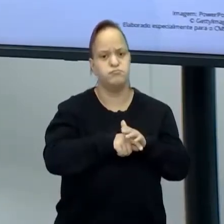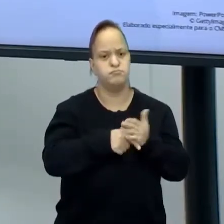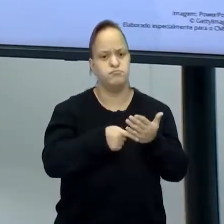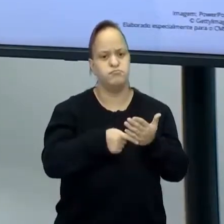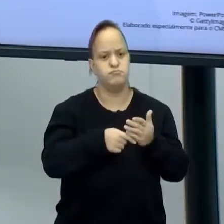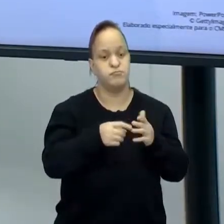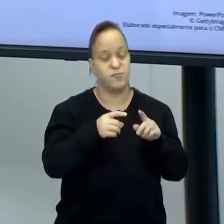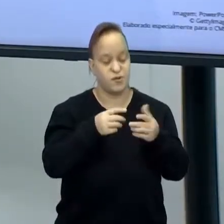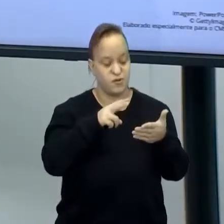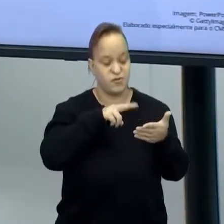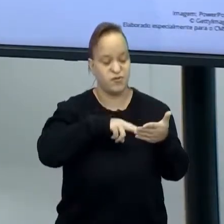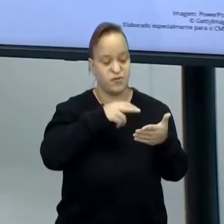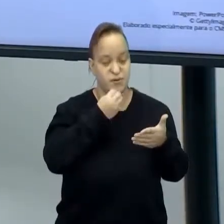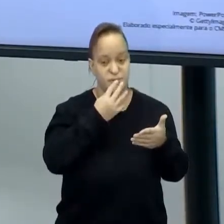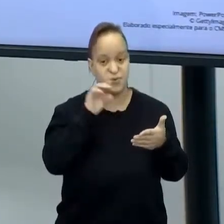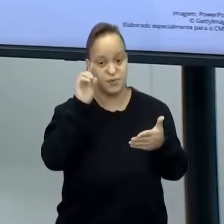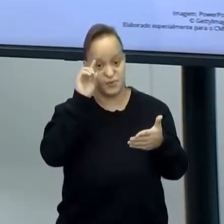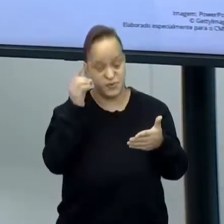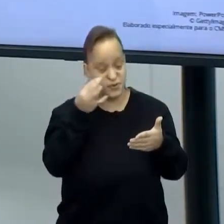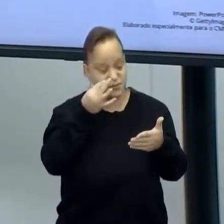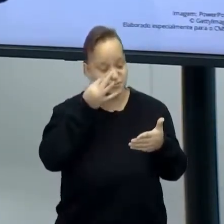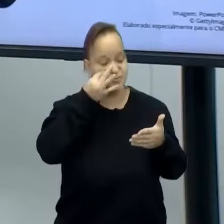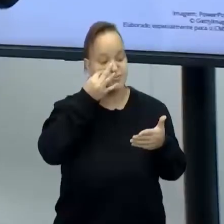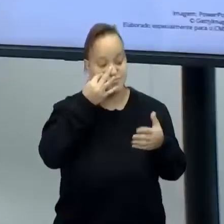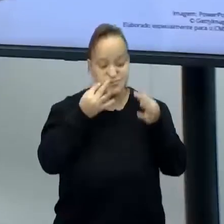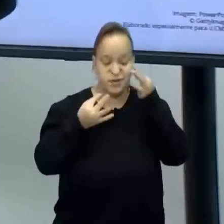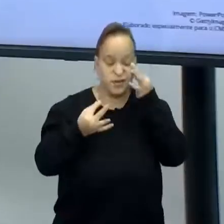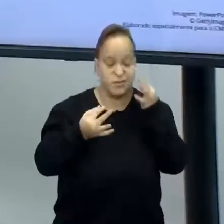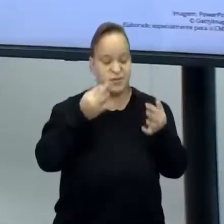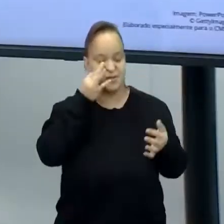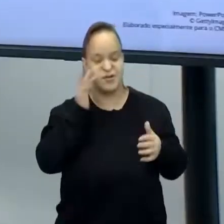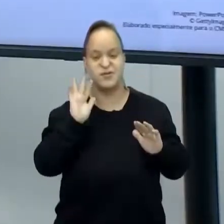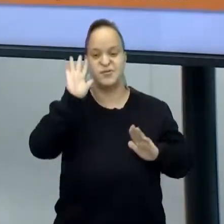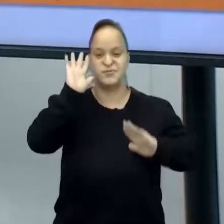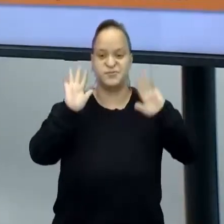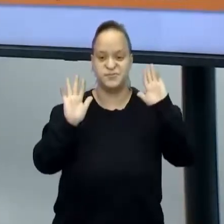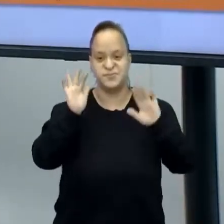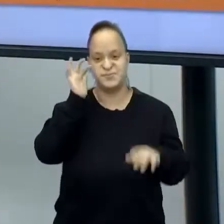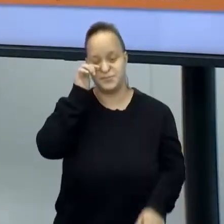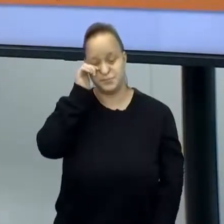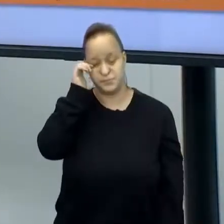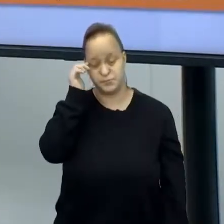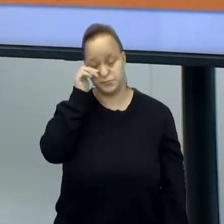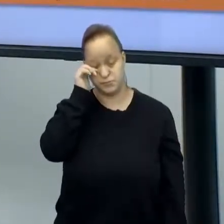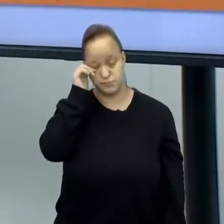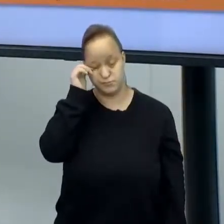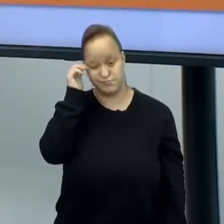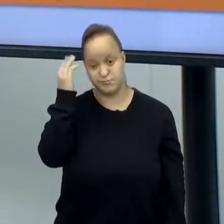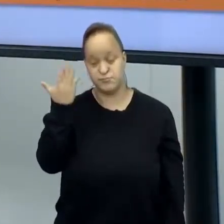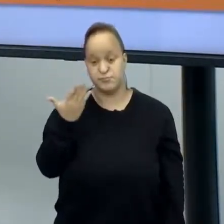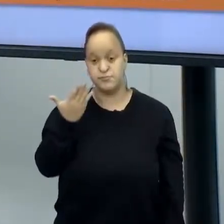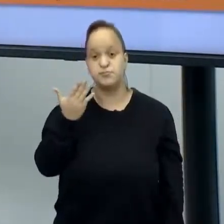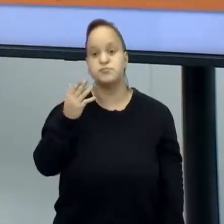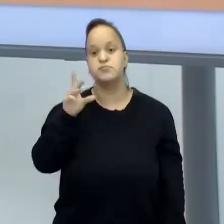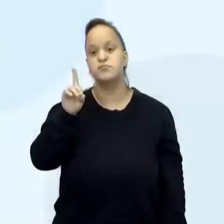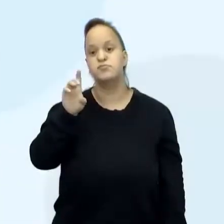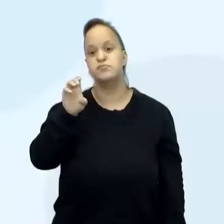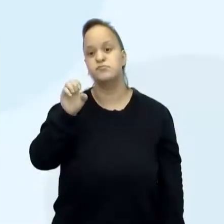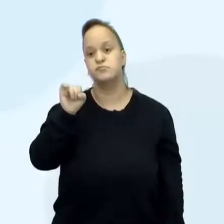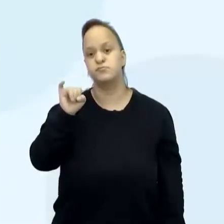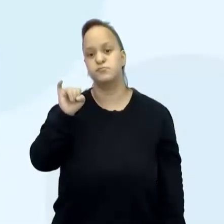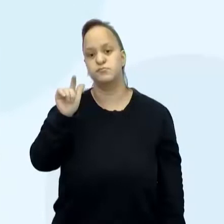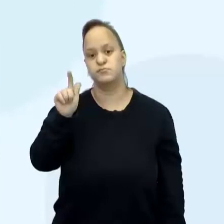bom dia e no presente aqui, viu? Presente, presente, professora, presente. Bora. Designer. É o